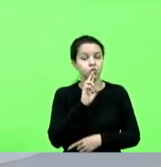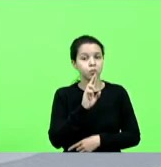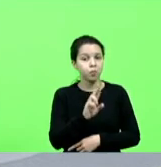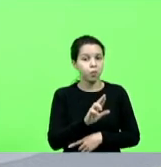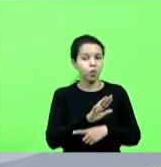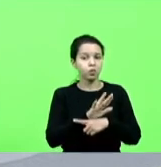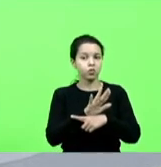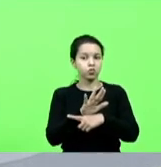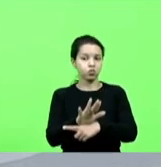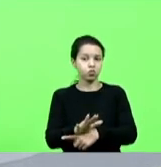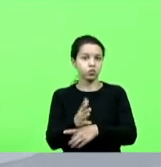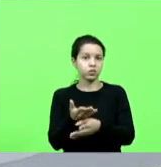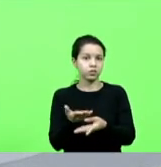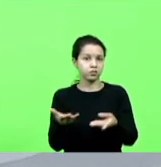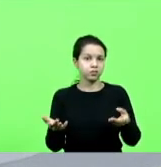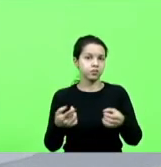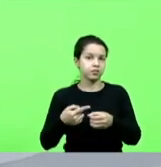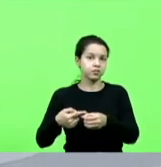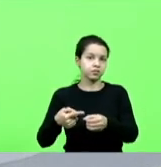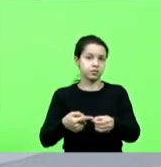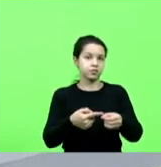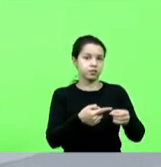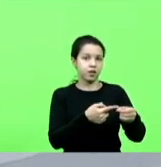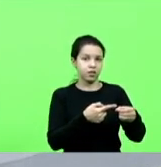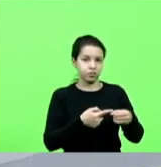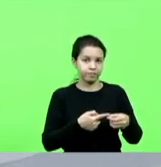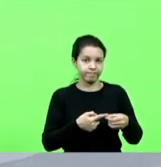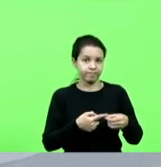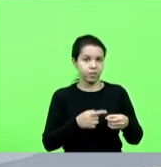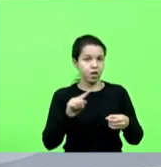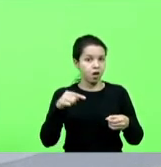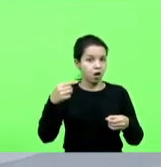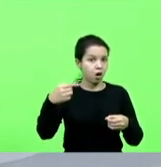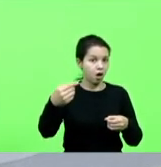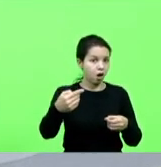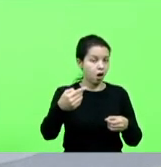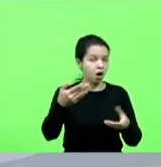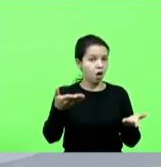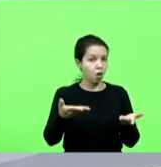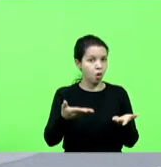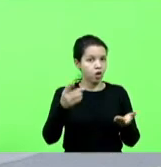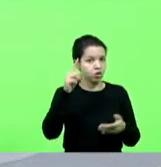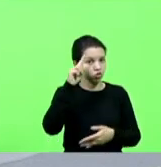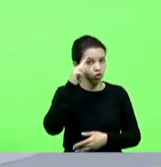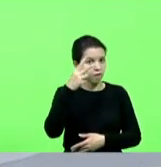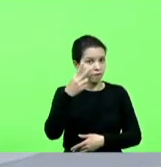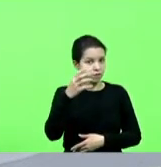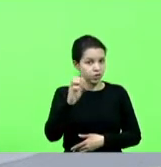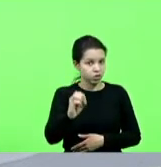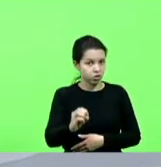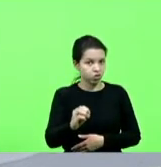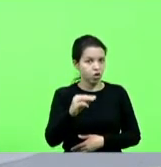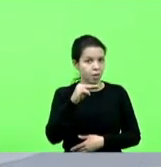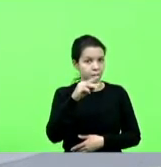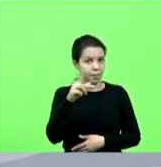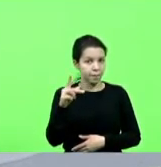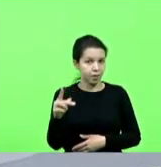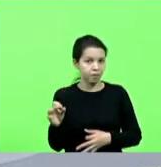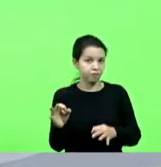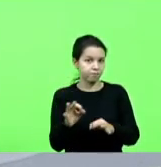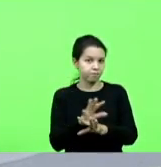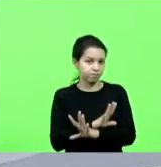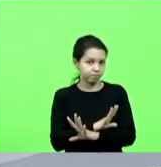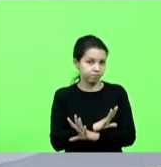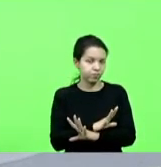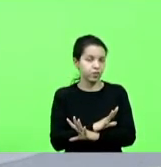no entanto, agora, no próximo dia 20, essa medida provisória está por vencer. Nós fizemos